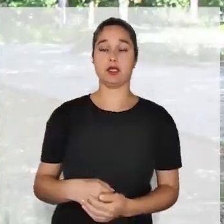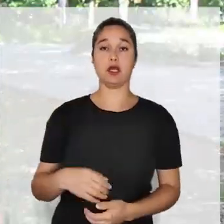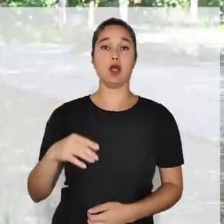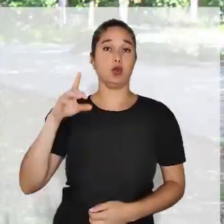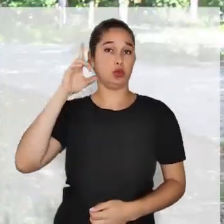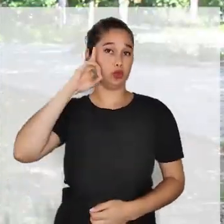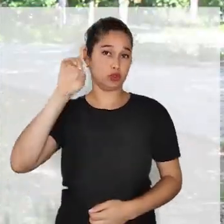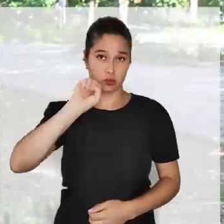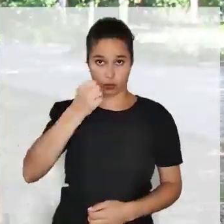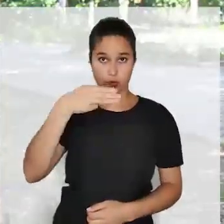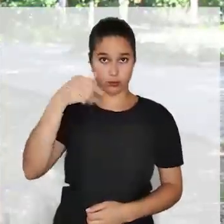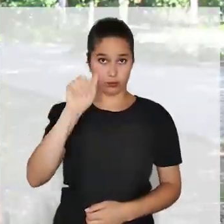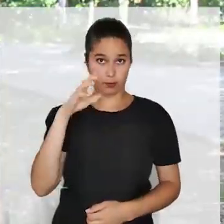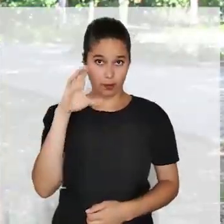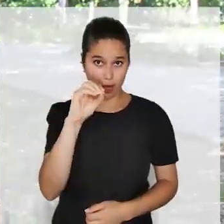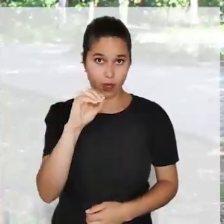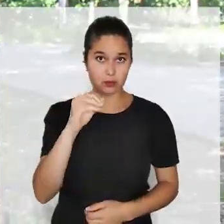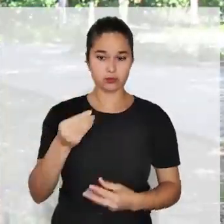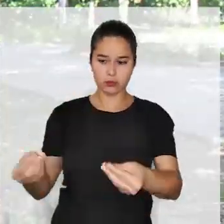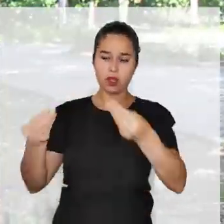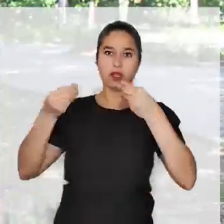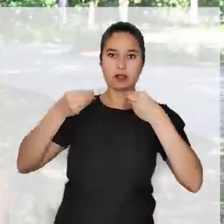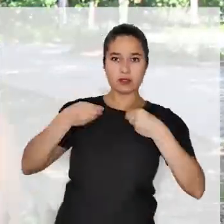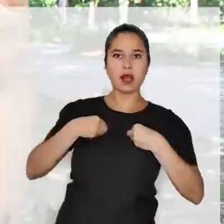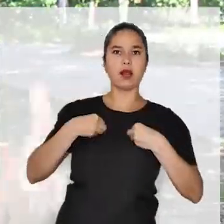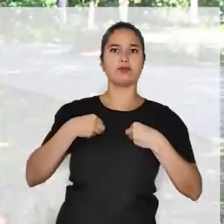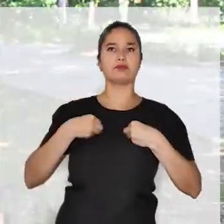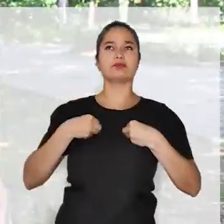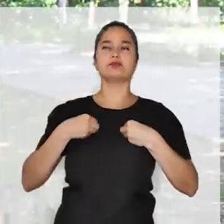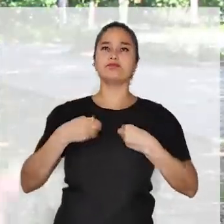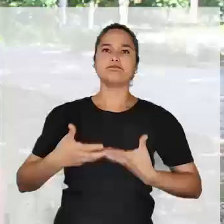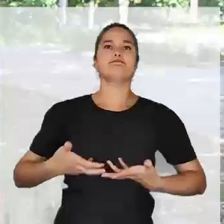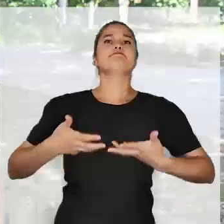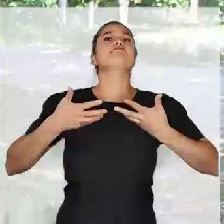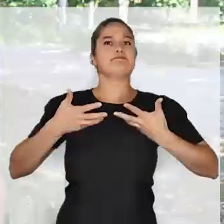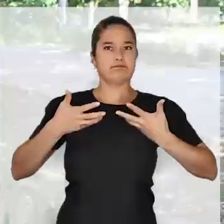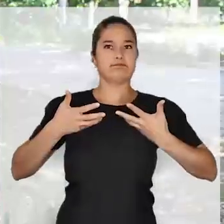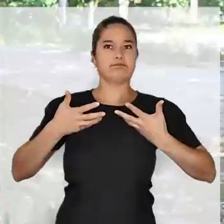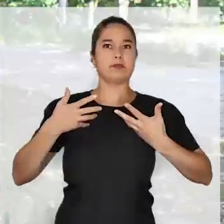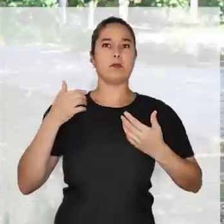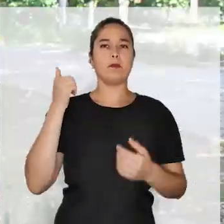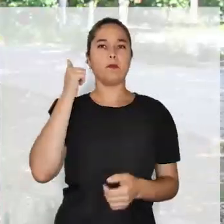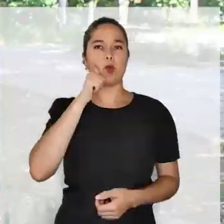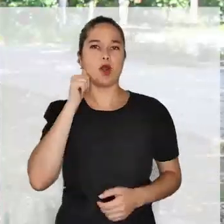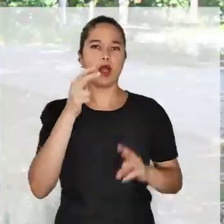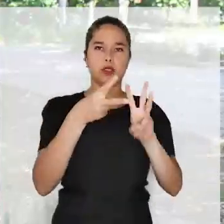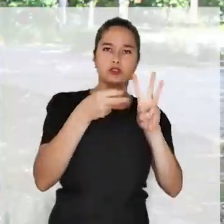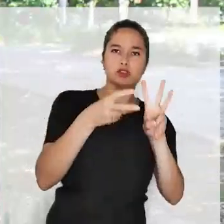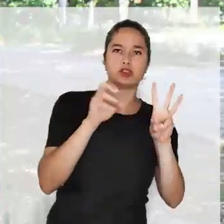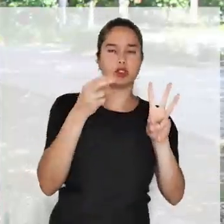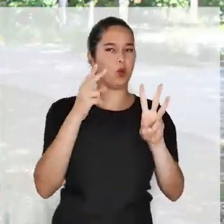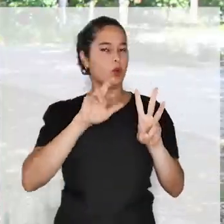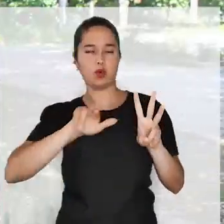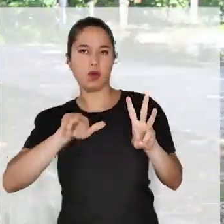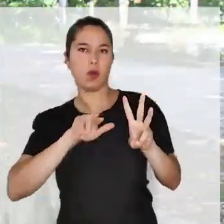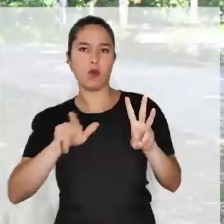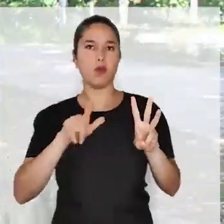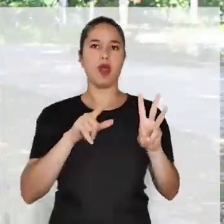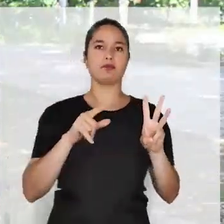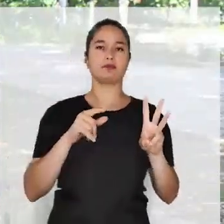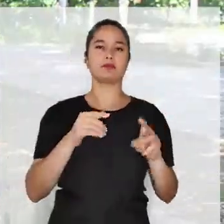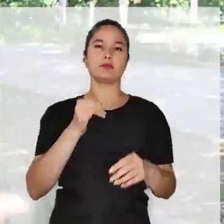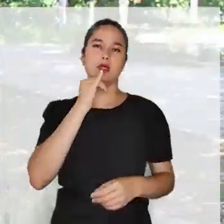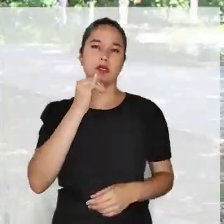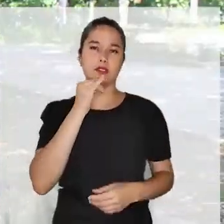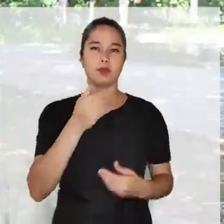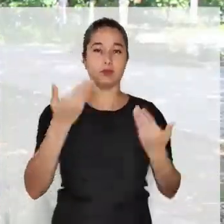ela dá um significado não só para mulheres não indígenas, mas para nós mulheres também, que estamos à frente de uma